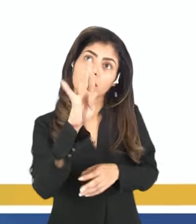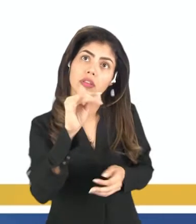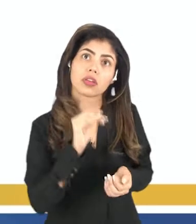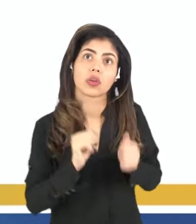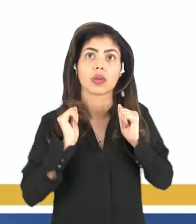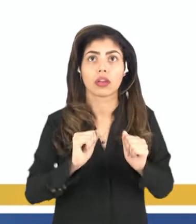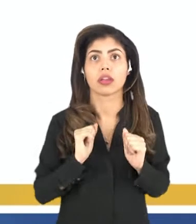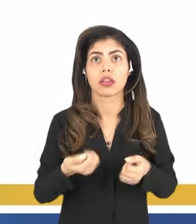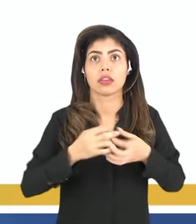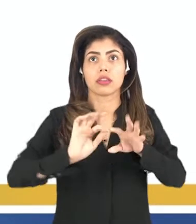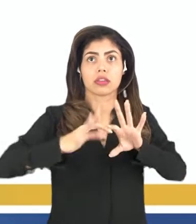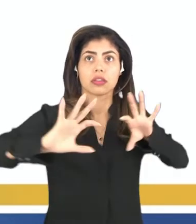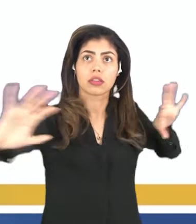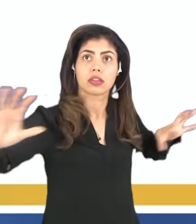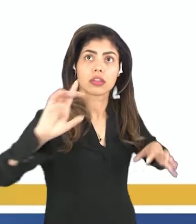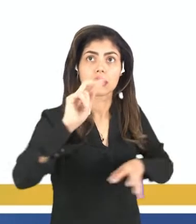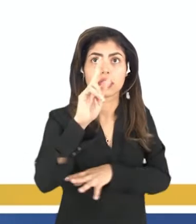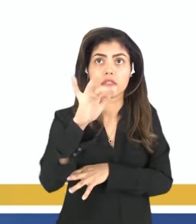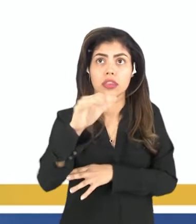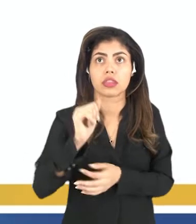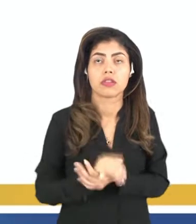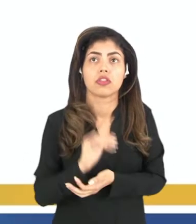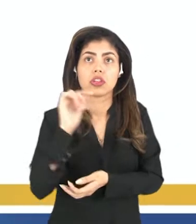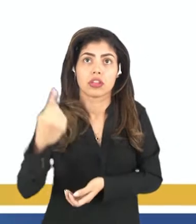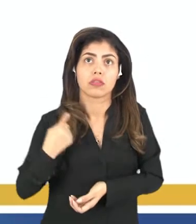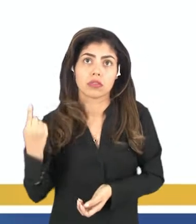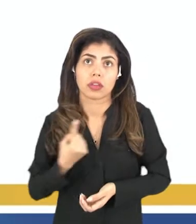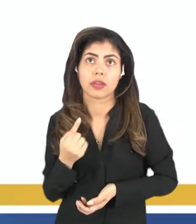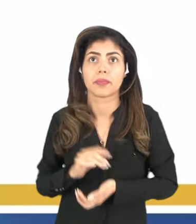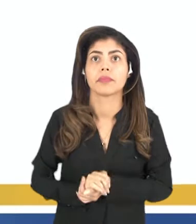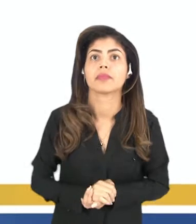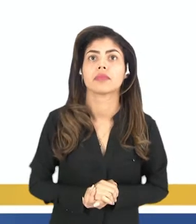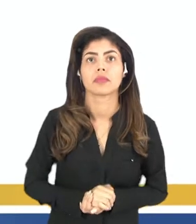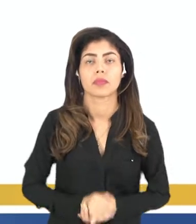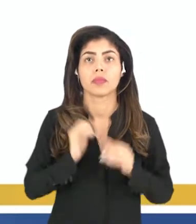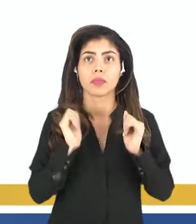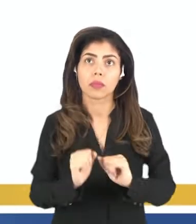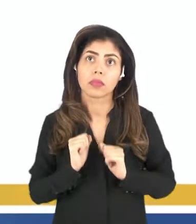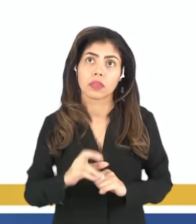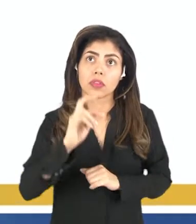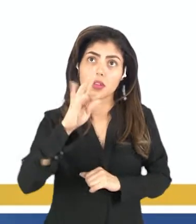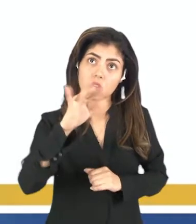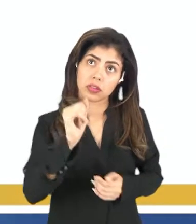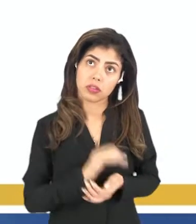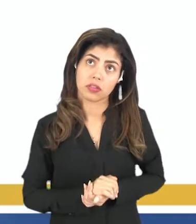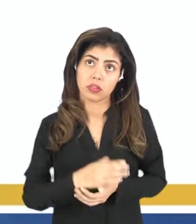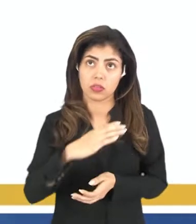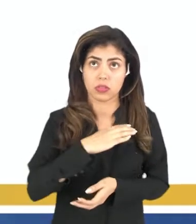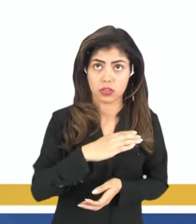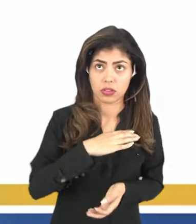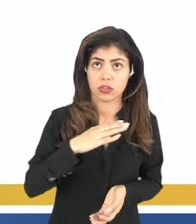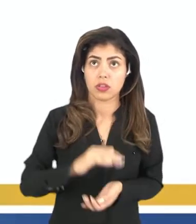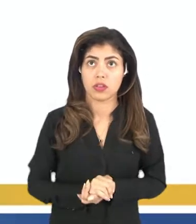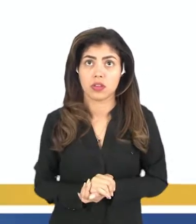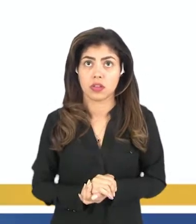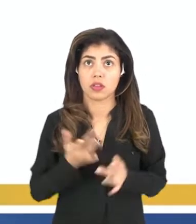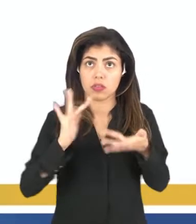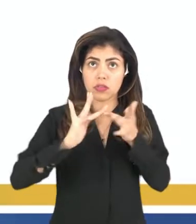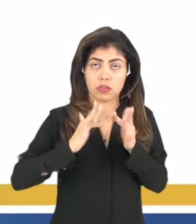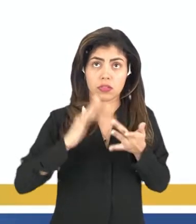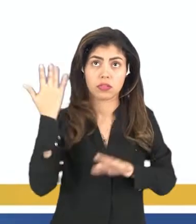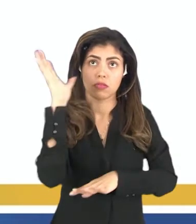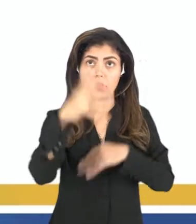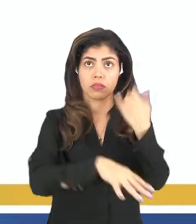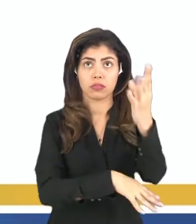permitem certo afastamento de expressões céticas e individualistas, né? Que permeiam o cotidiano urbano por